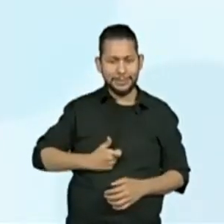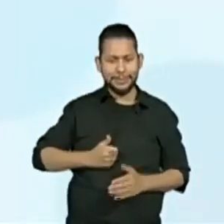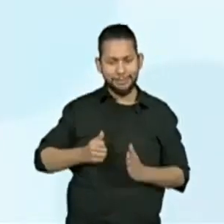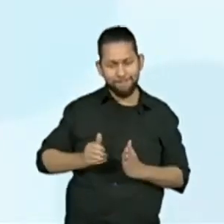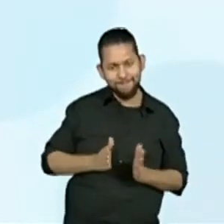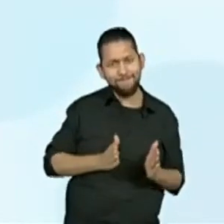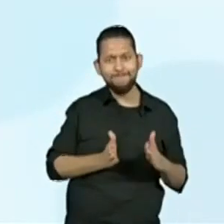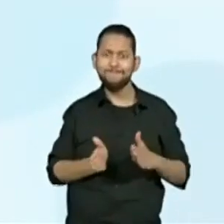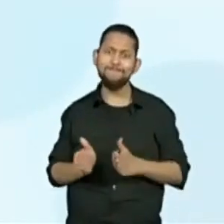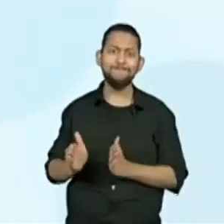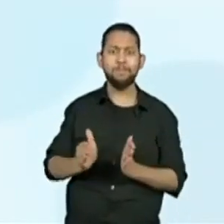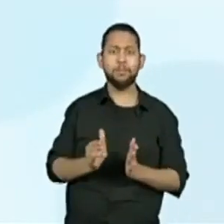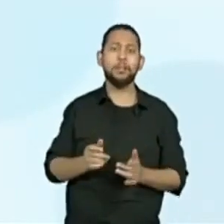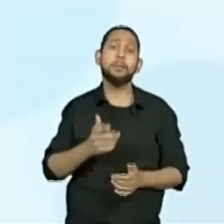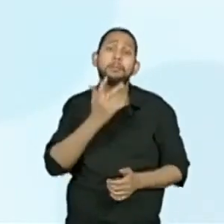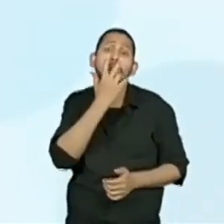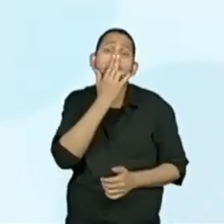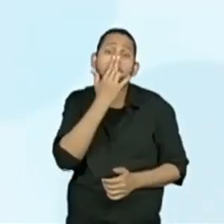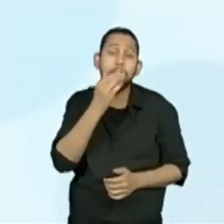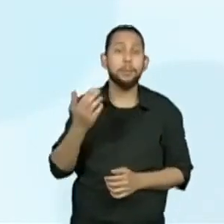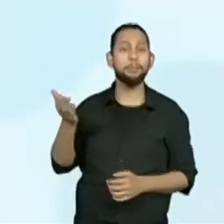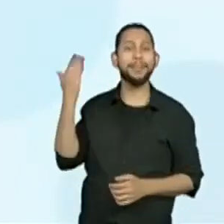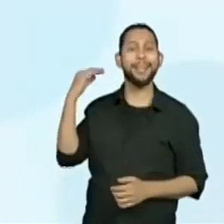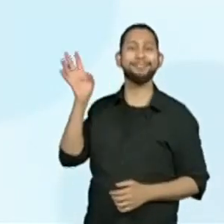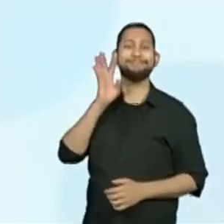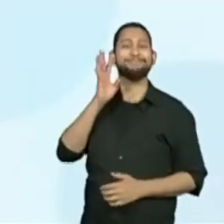dizer que hoje ele não está muito feliz com o que ele está fazendo.